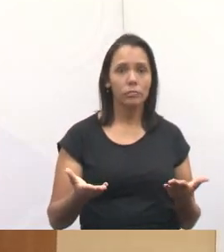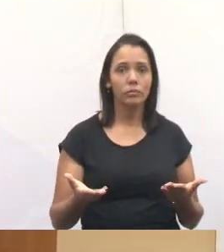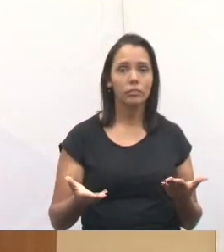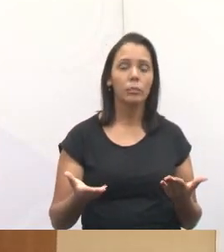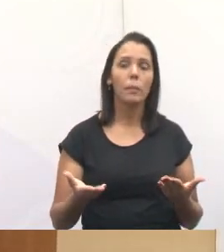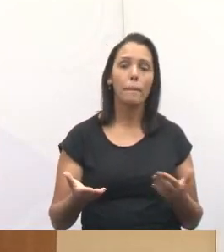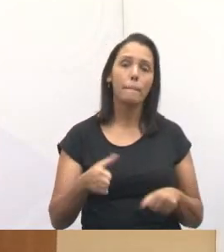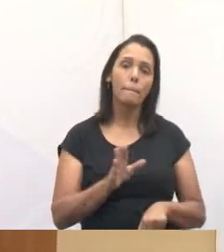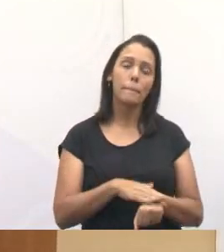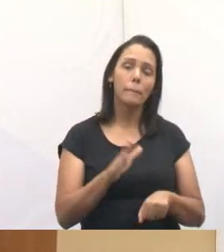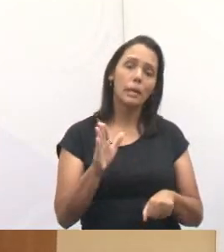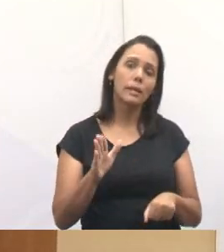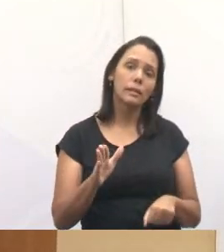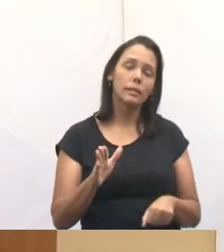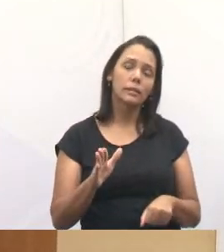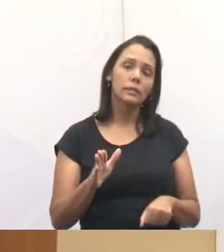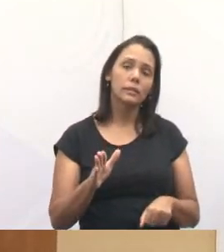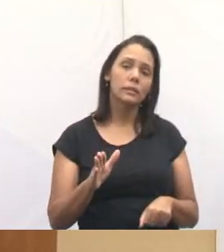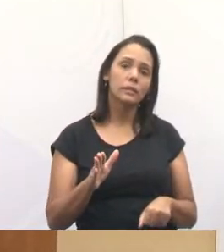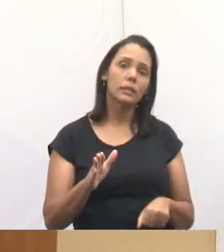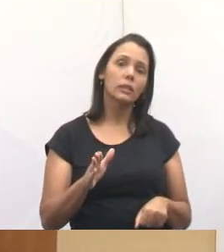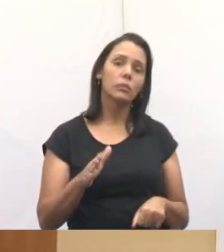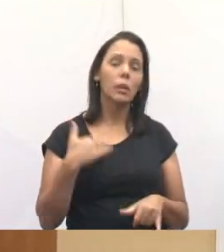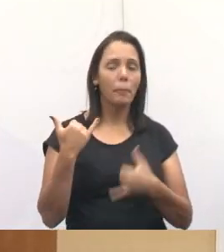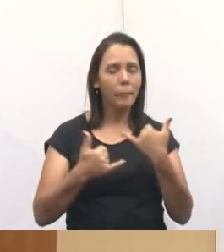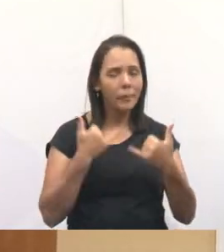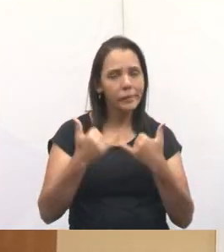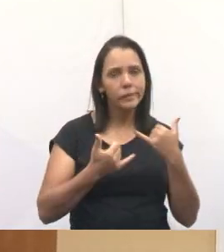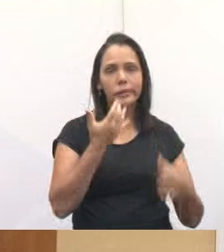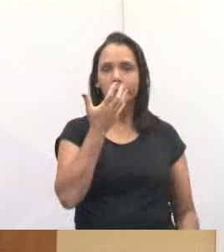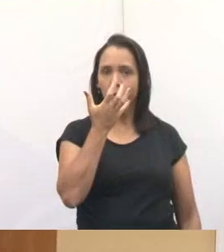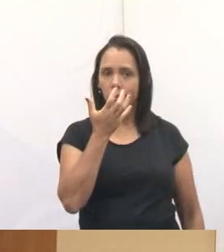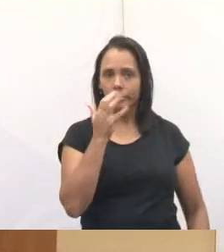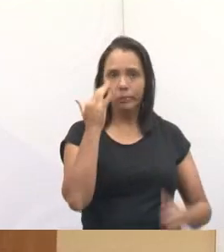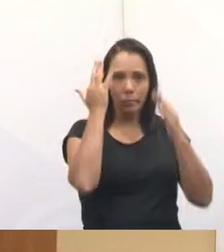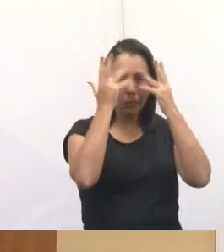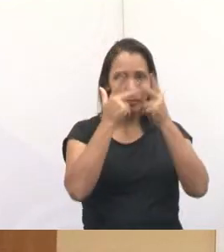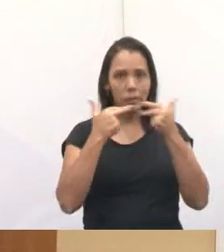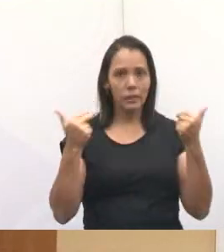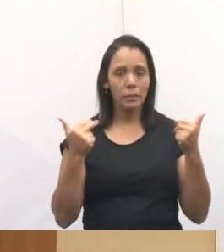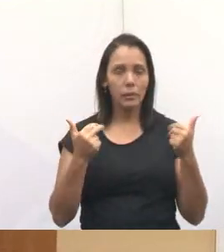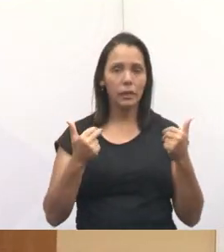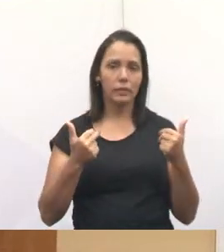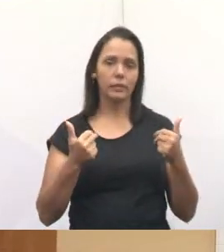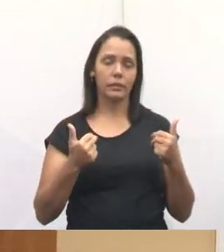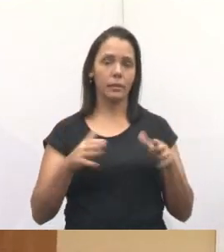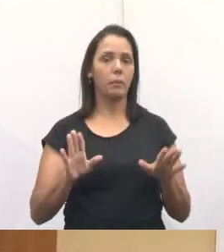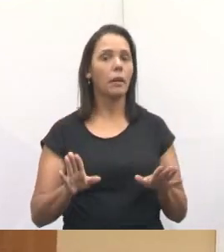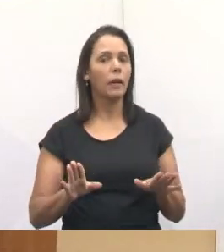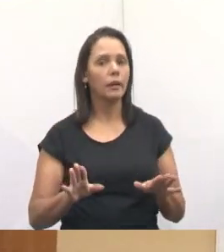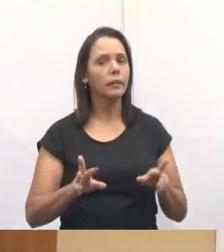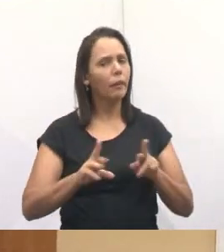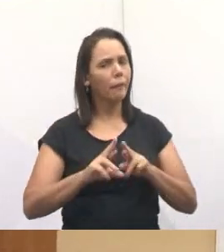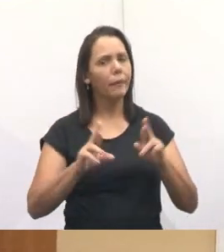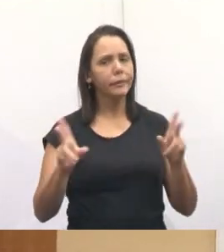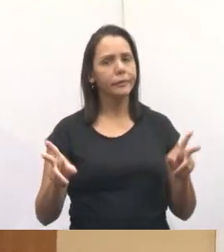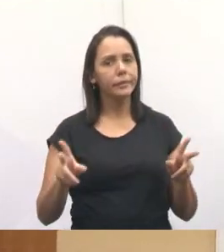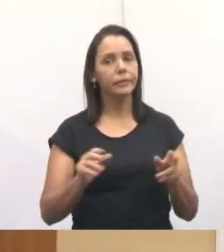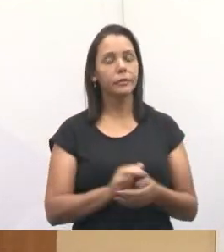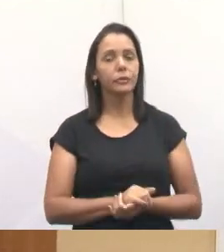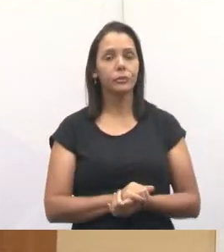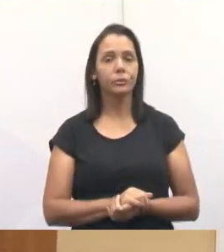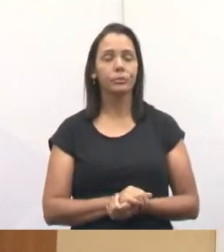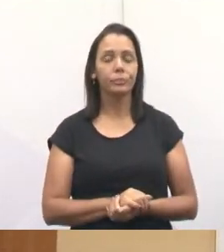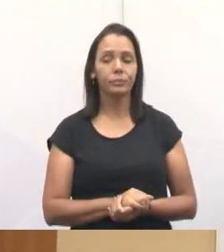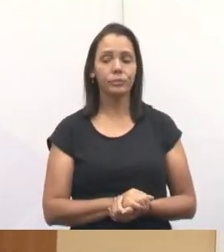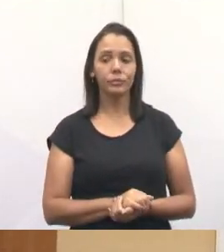Mais uma atividade aí para os animais que ficam muito dentro de casa e precisam de um treinamento. Então, por favor, gente, uma coisa, uma coisa, outra coisa, outra coisa. E aí,